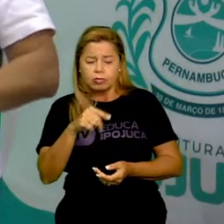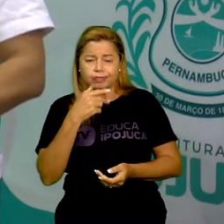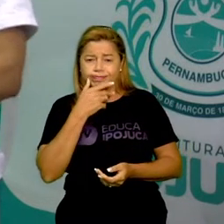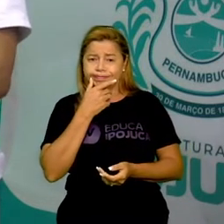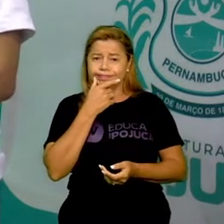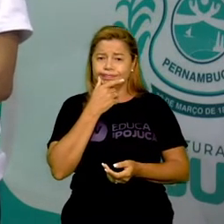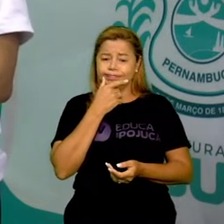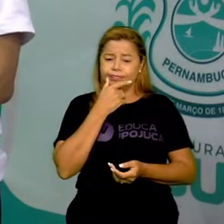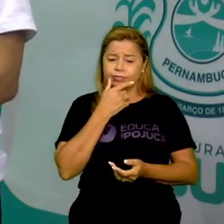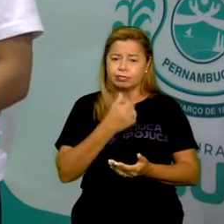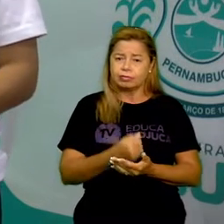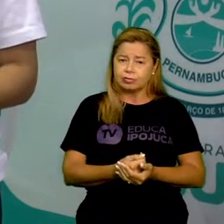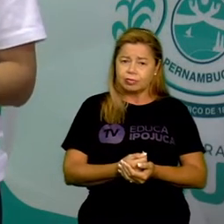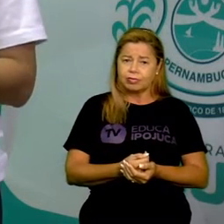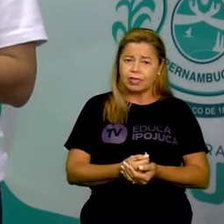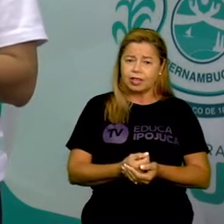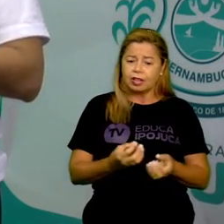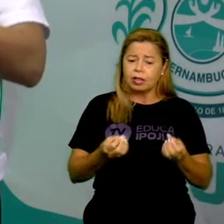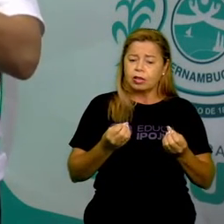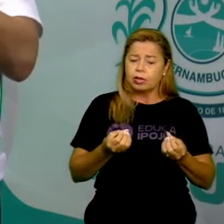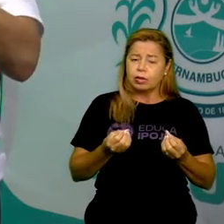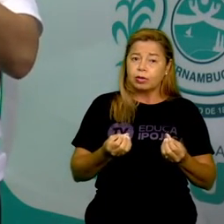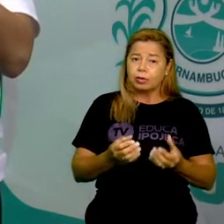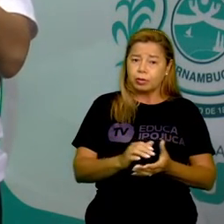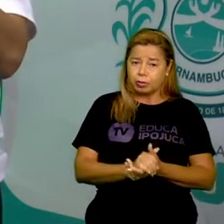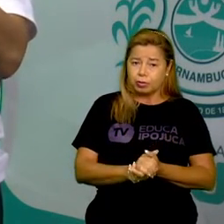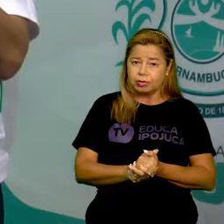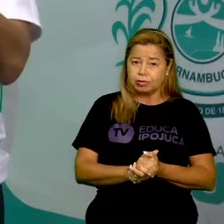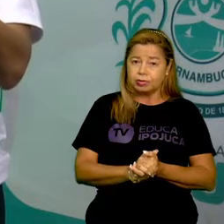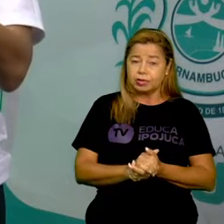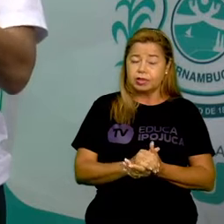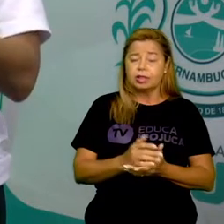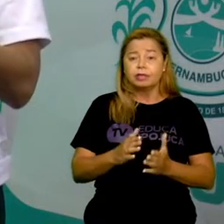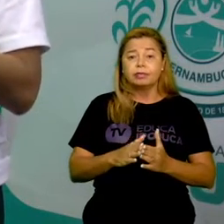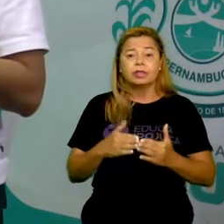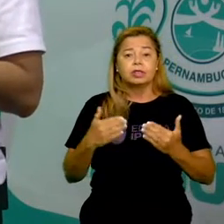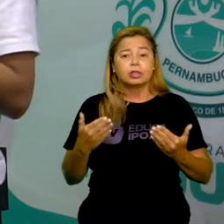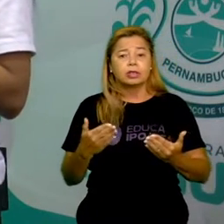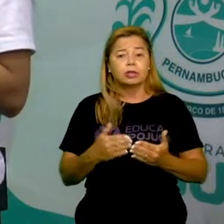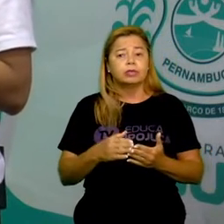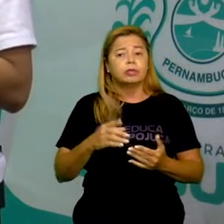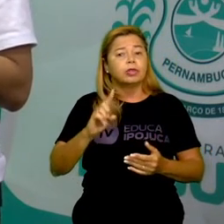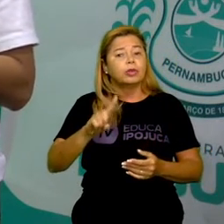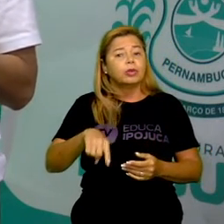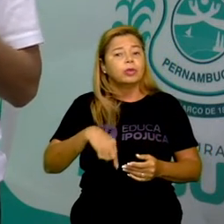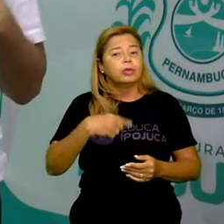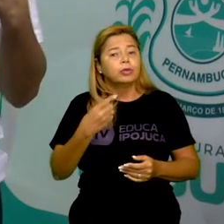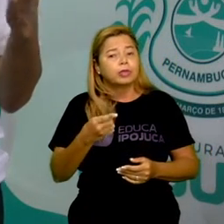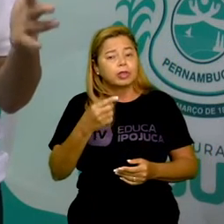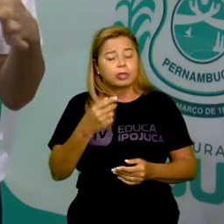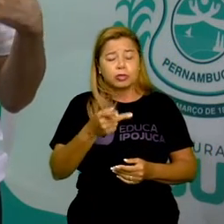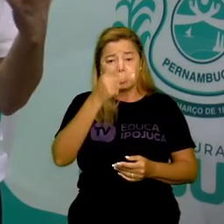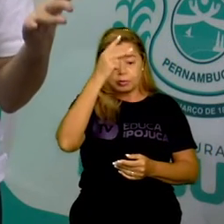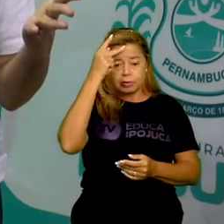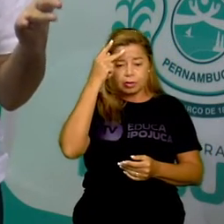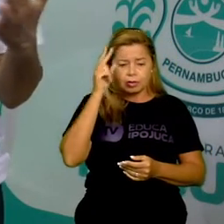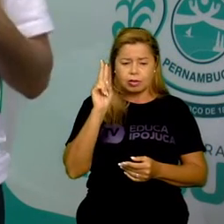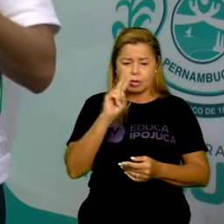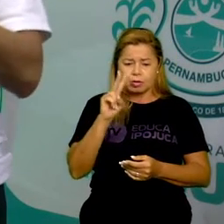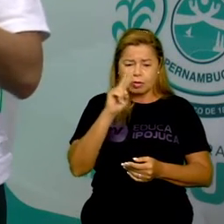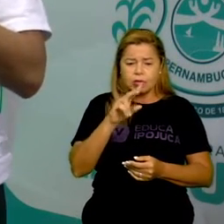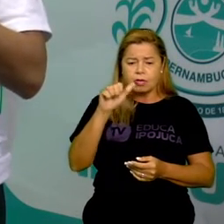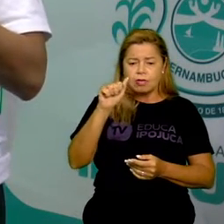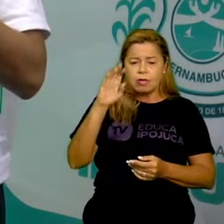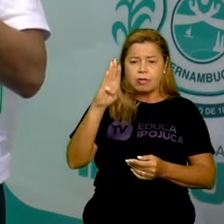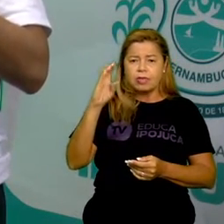aí diz, não é a mesma forma que os outros povos. Olham para o nosso alfabeto e diz, o que quer dizer isso aí?